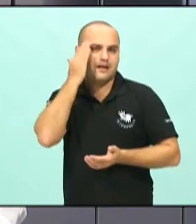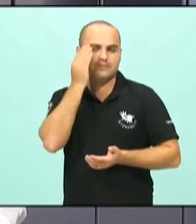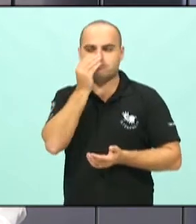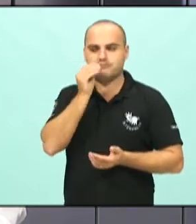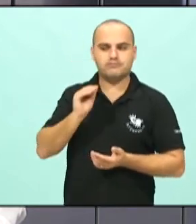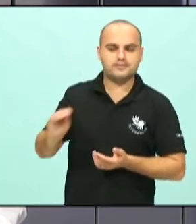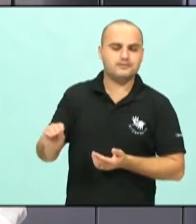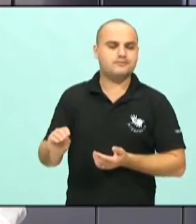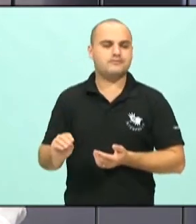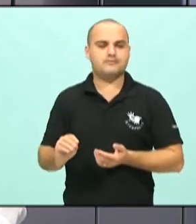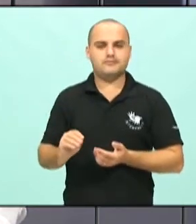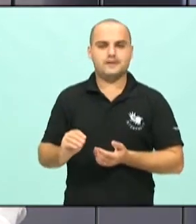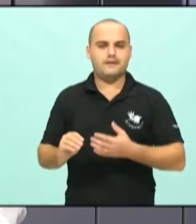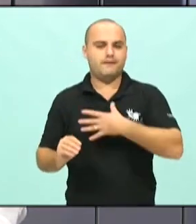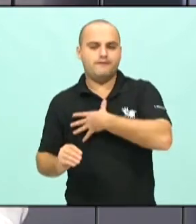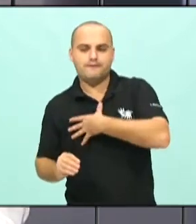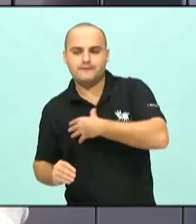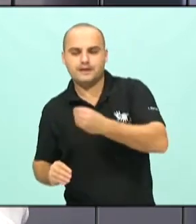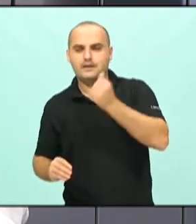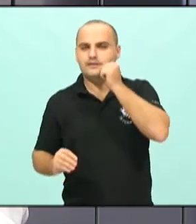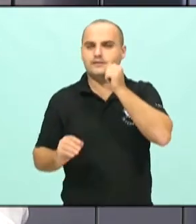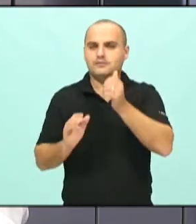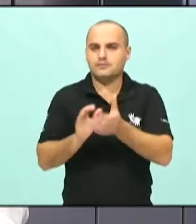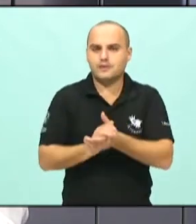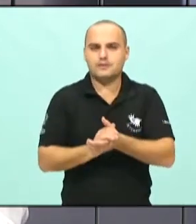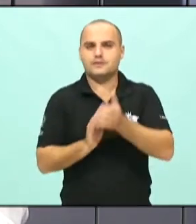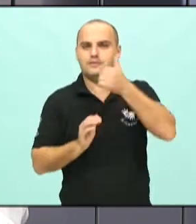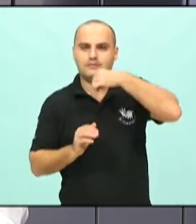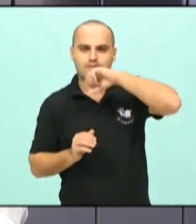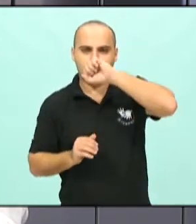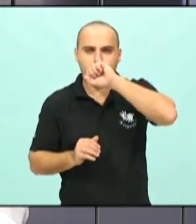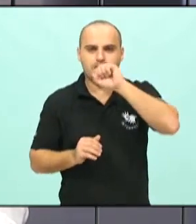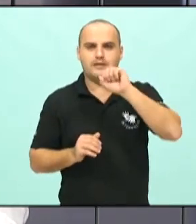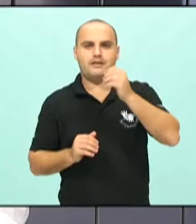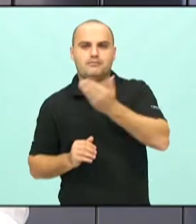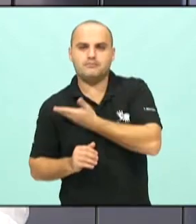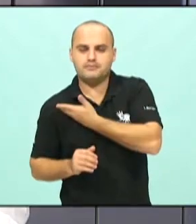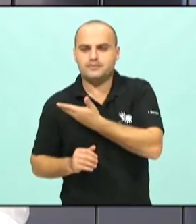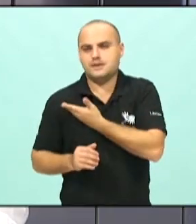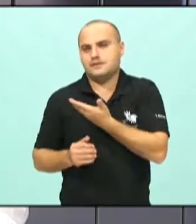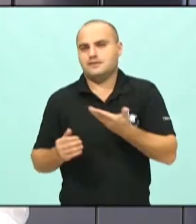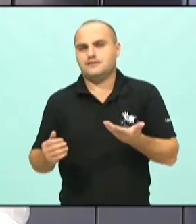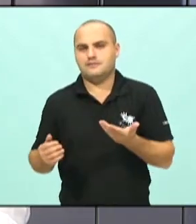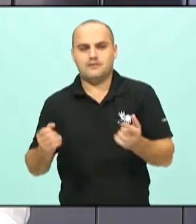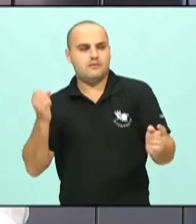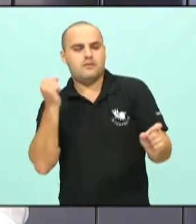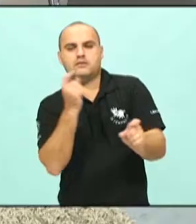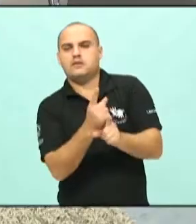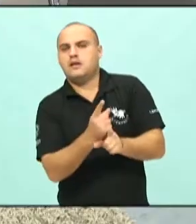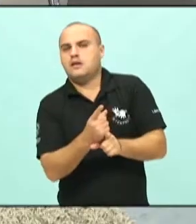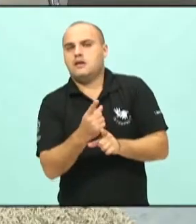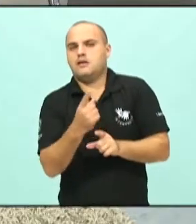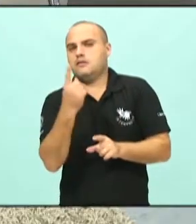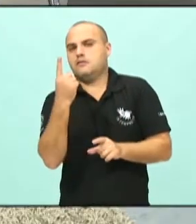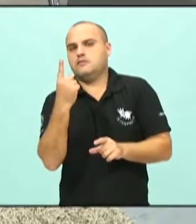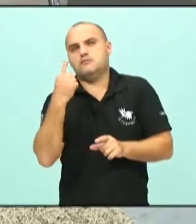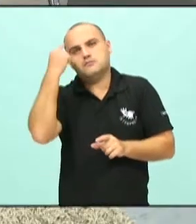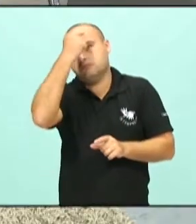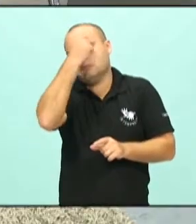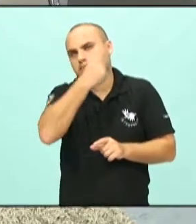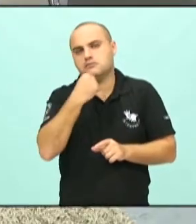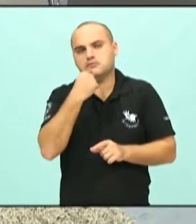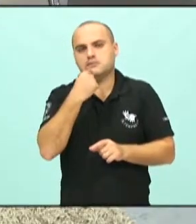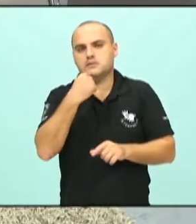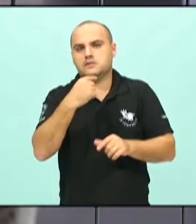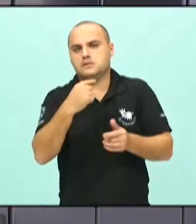ter um tempo para a filha, para a esposa, para a mãe. A gente precisa encontrar, nem que seja uma meia horinha na semana. É a base. Alguma